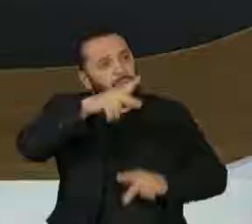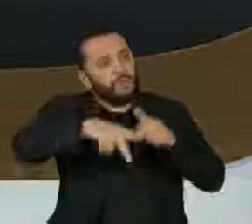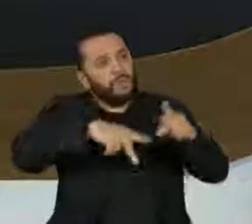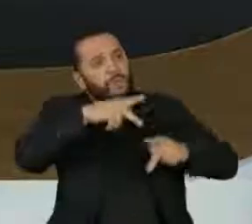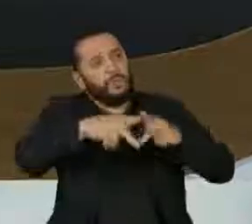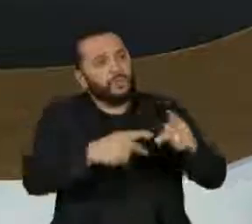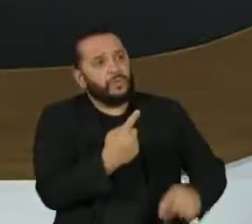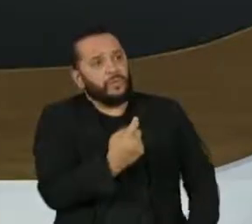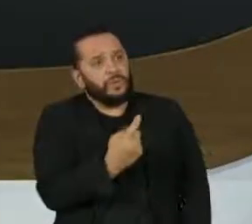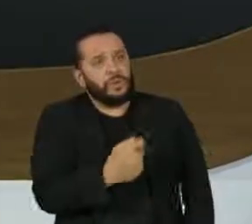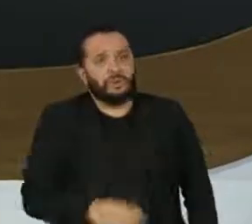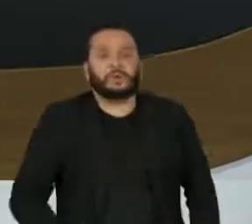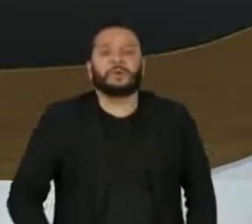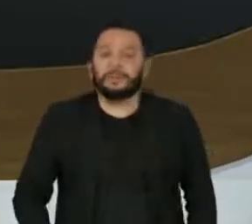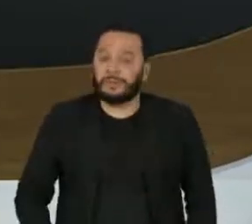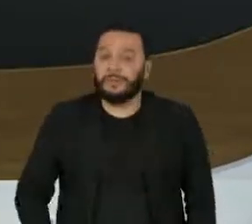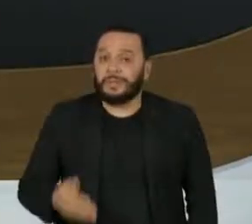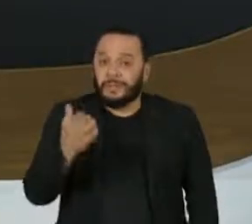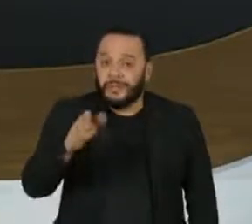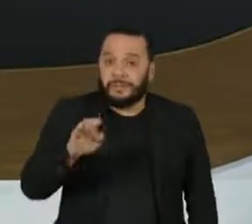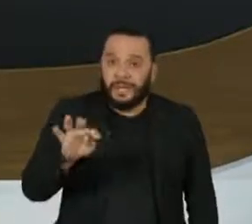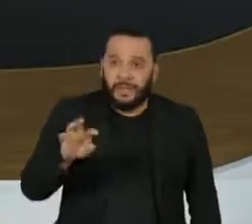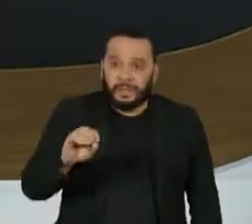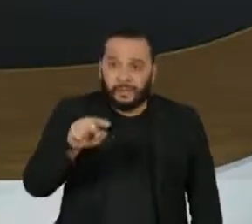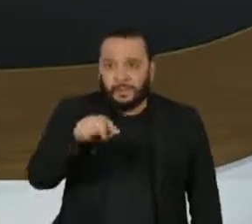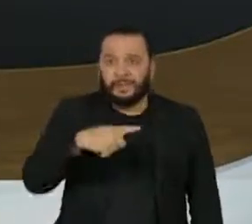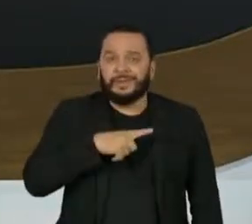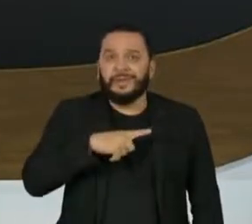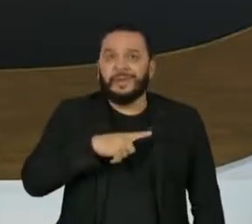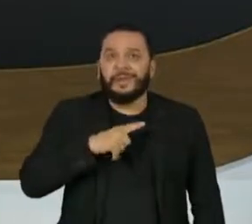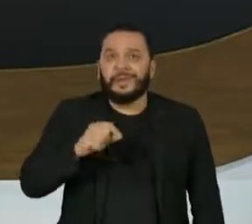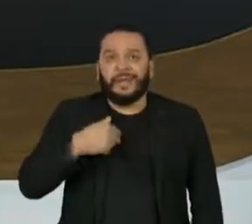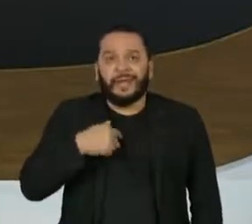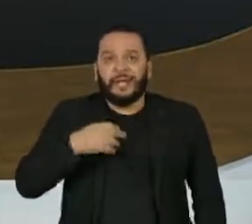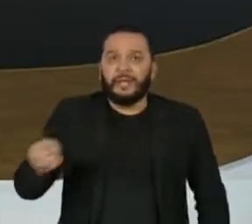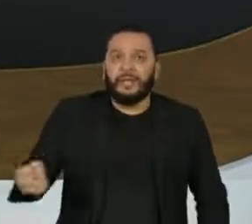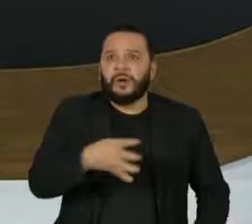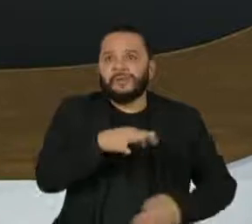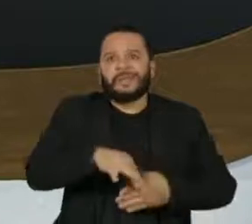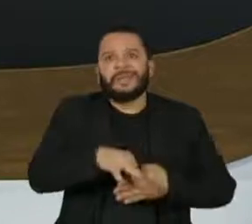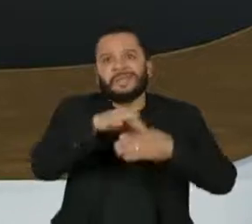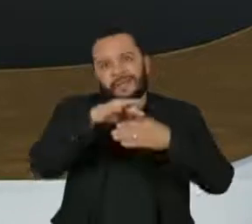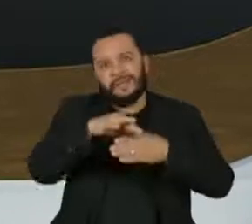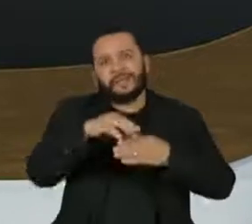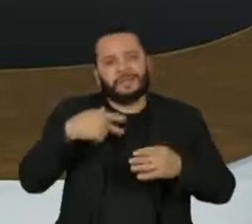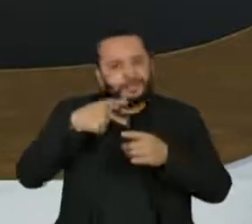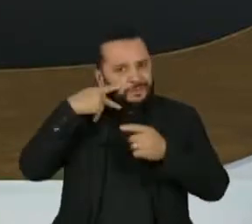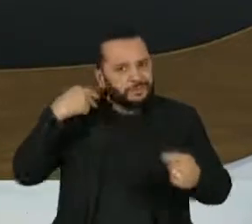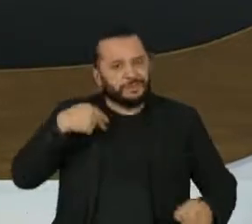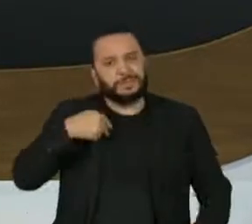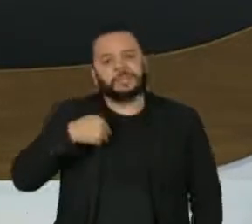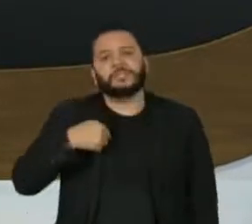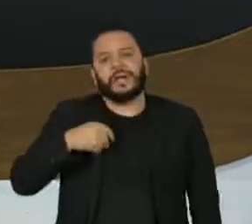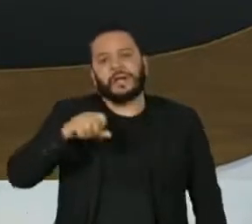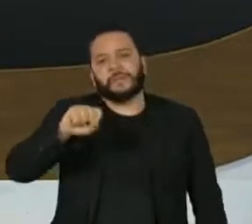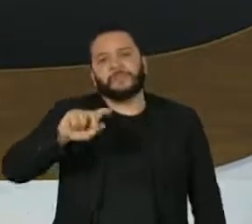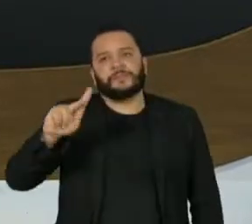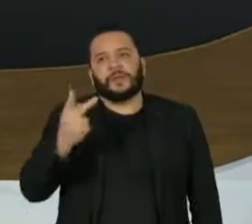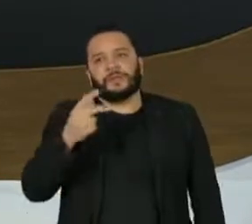Acho que dentro disso que o Matheus está perguntando, tem essa presença de novas lideranças indígenas. A Chay esteve aqui,